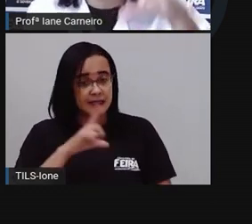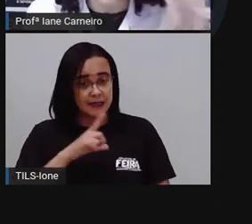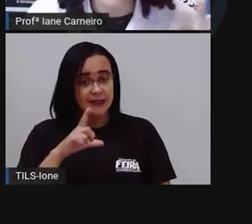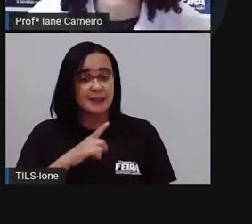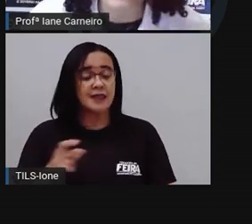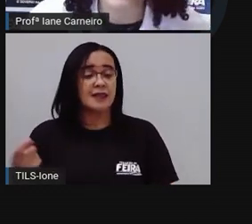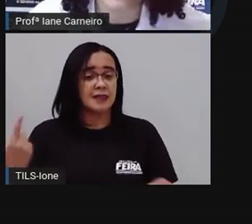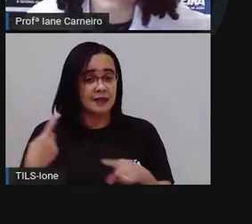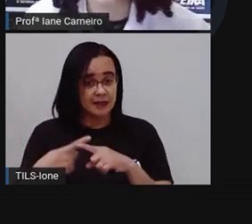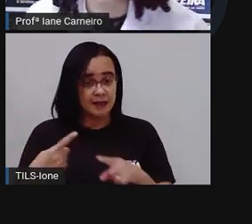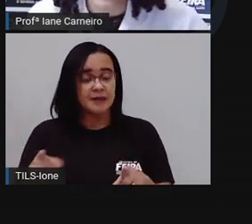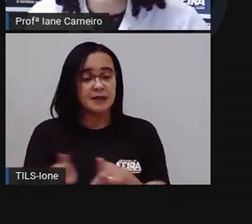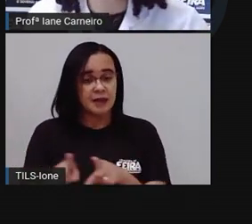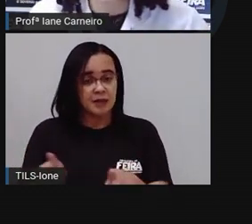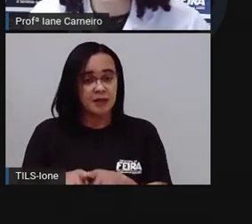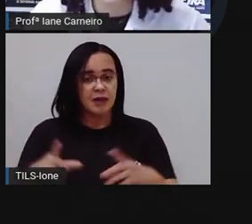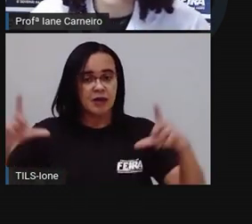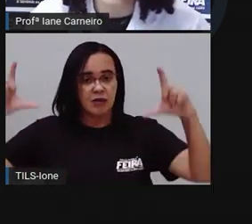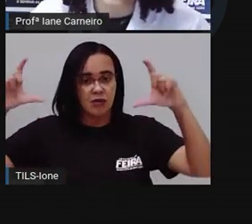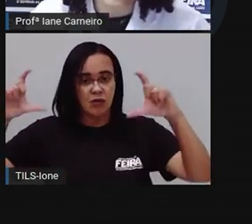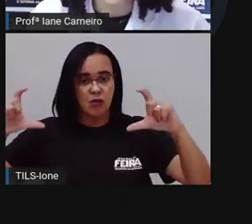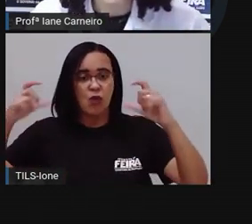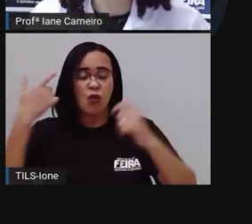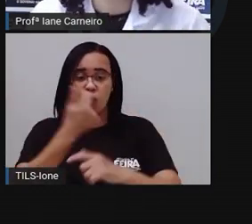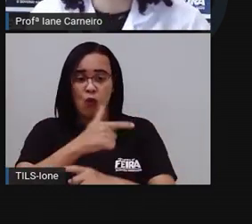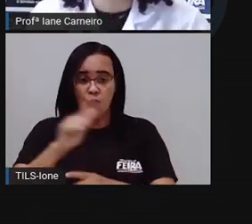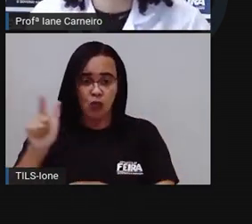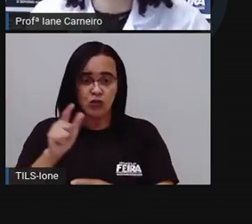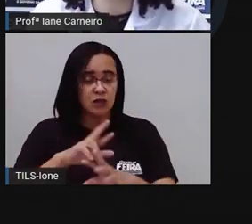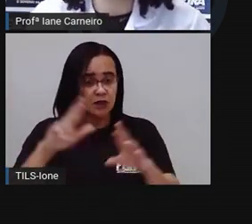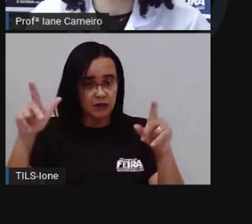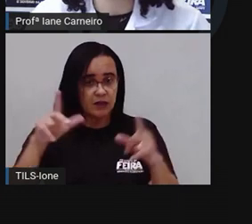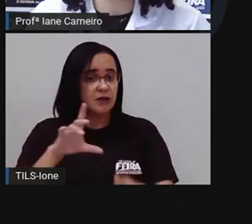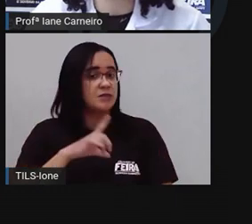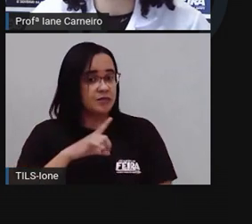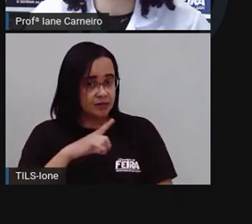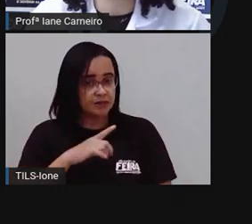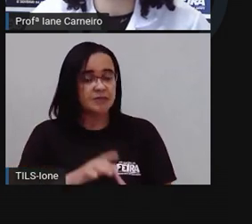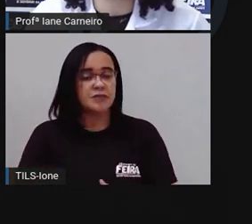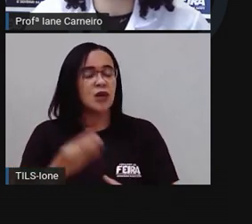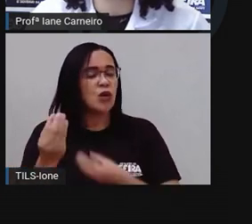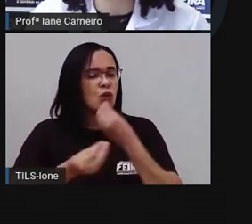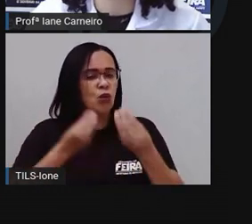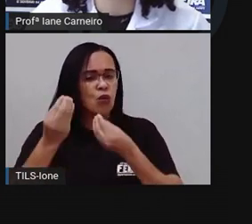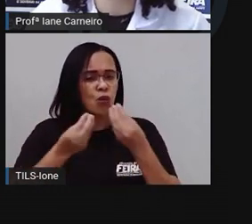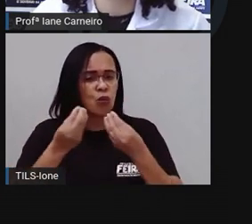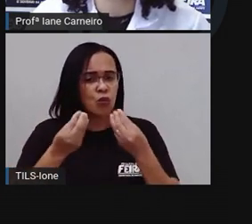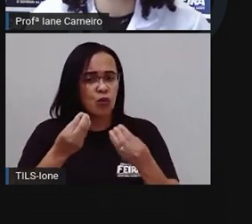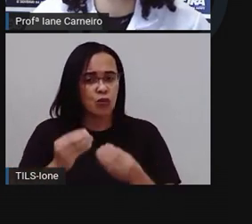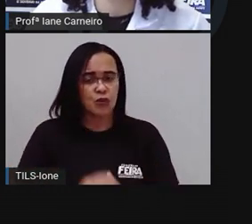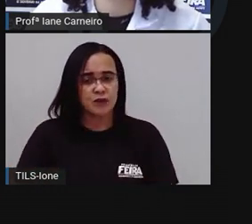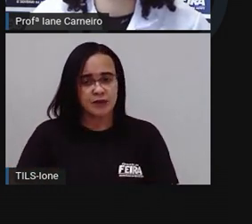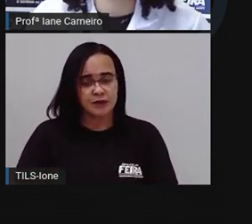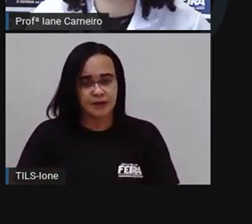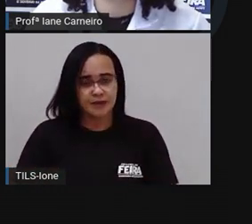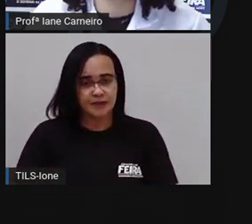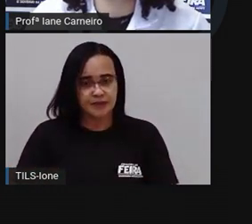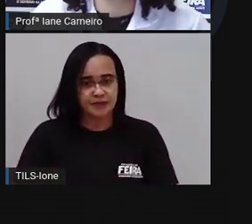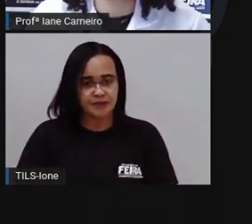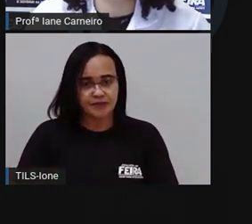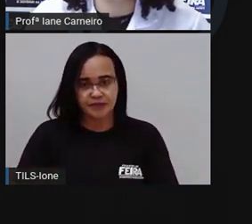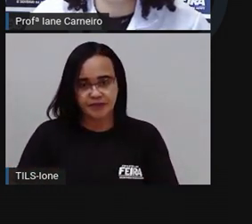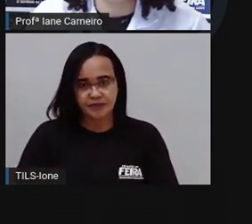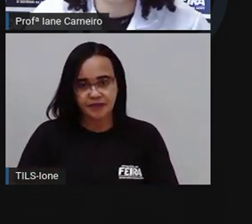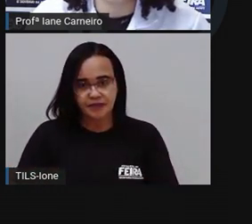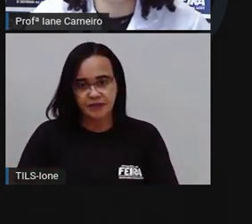juntar e conseguir mais cinco litros com essas duas garrafas? Sim, ó. Como é que a gente pode fazer? A gente pode botar um